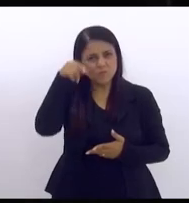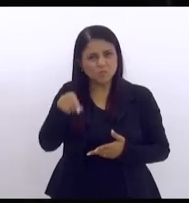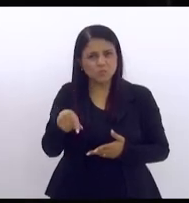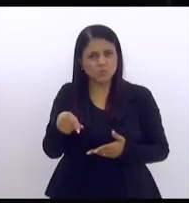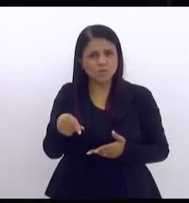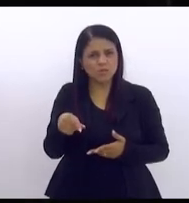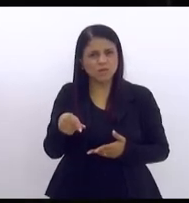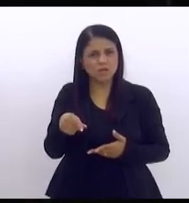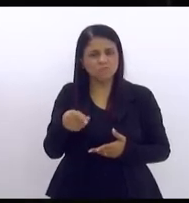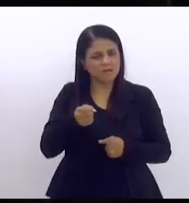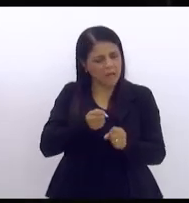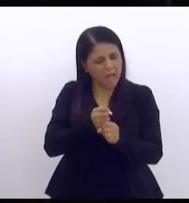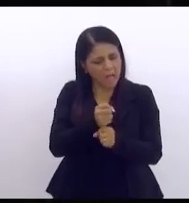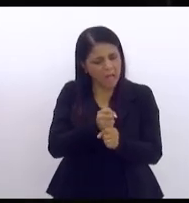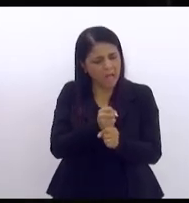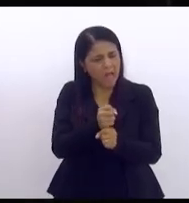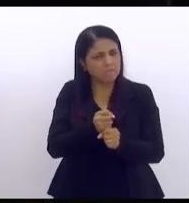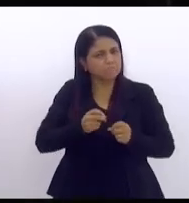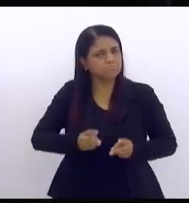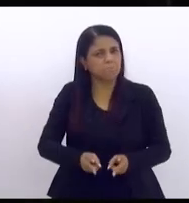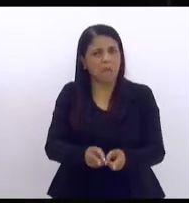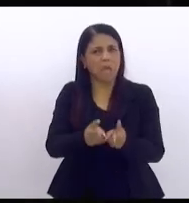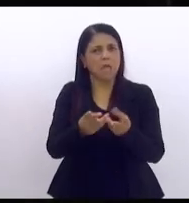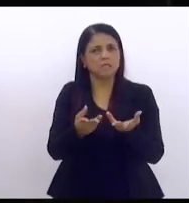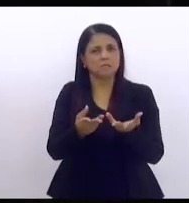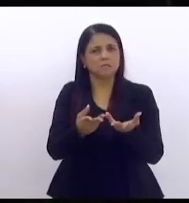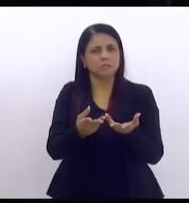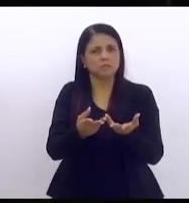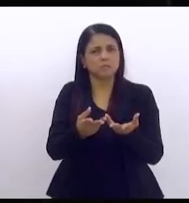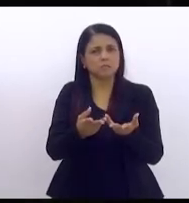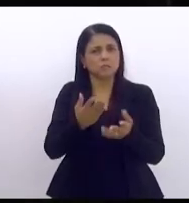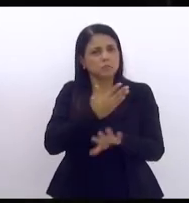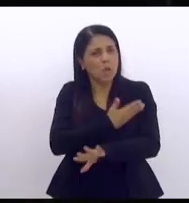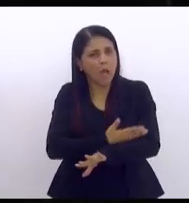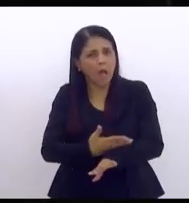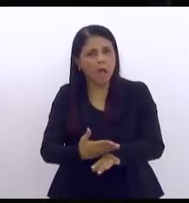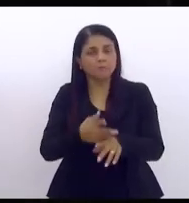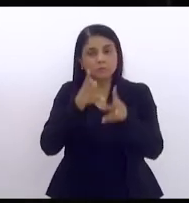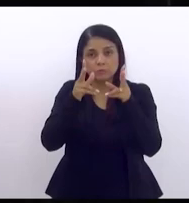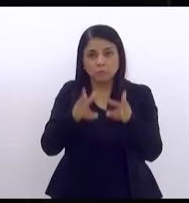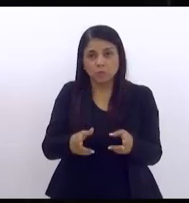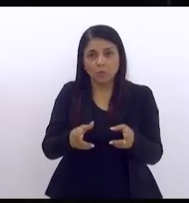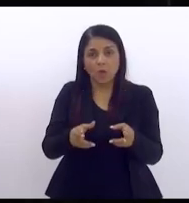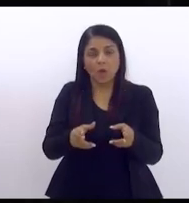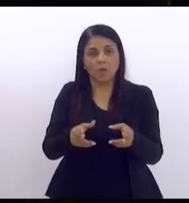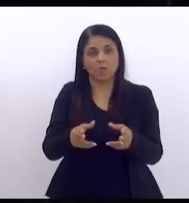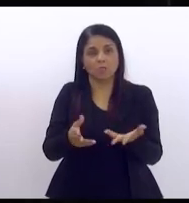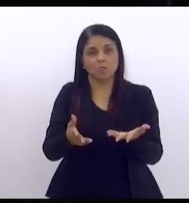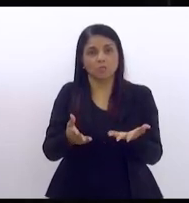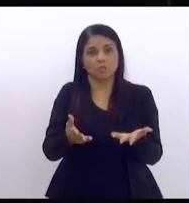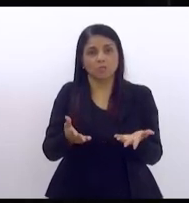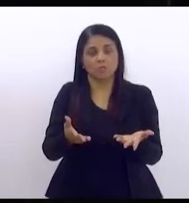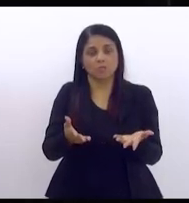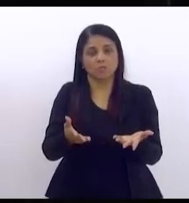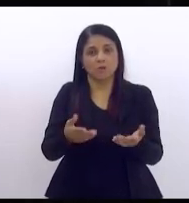perpetuando por anos e com os mesmos costumes que o Brizola tinha acabado lá atrás